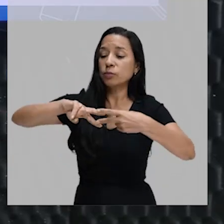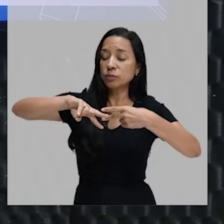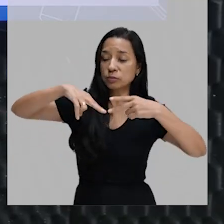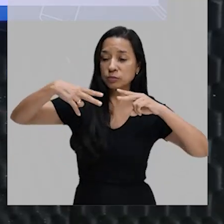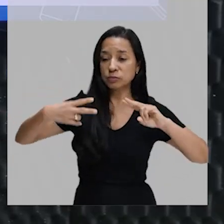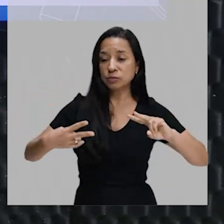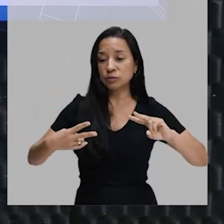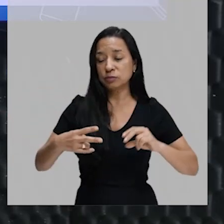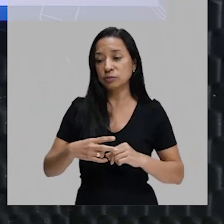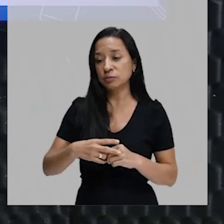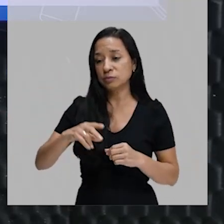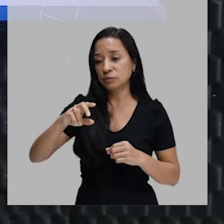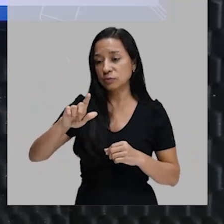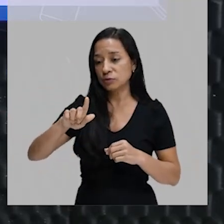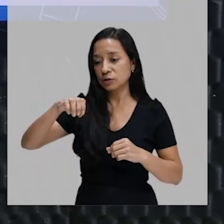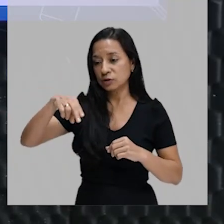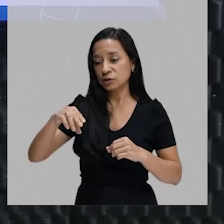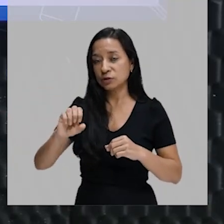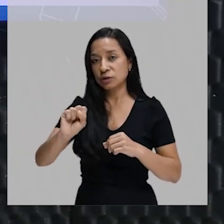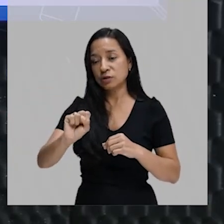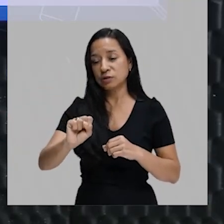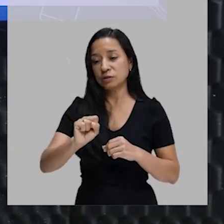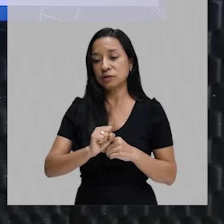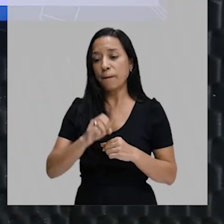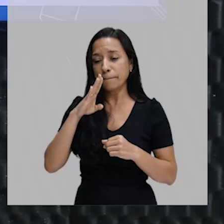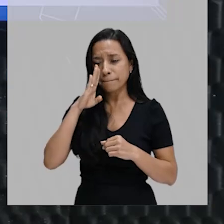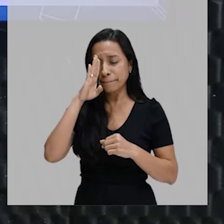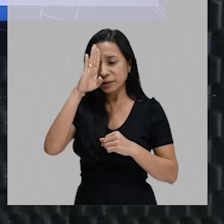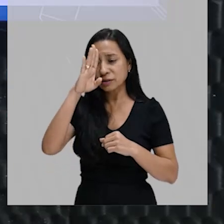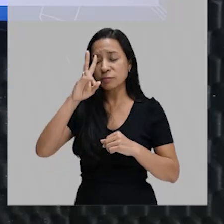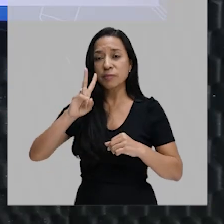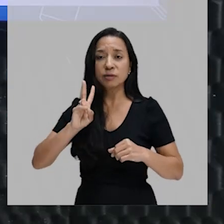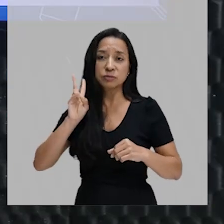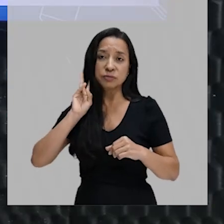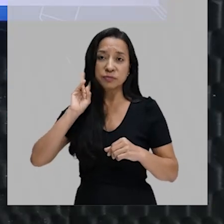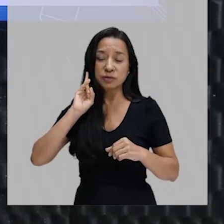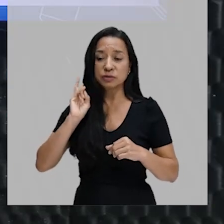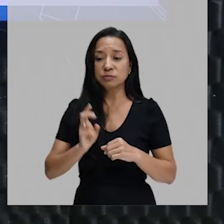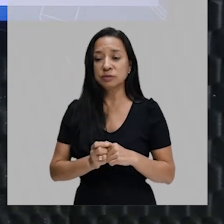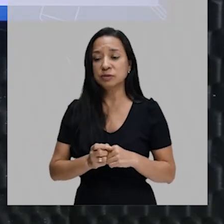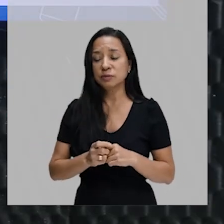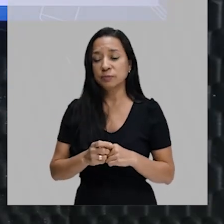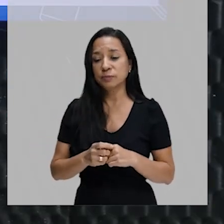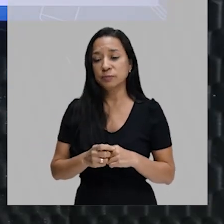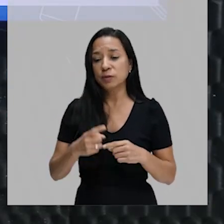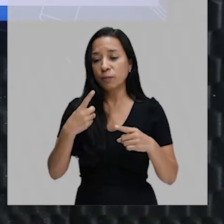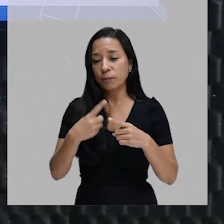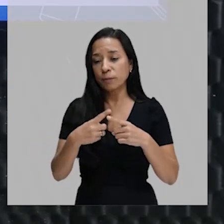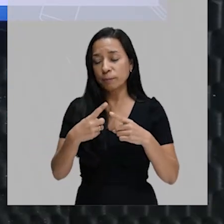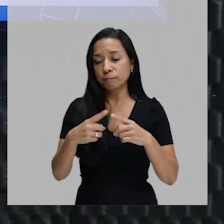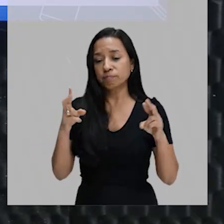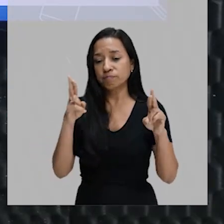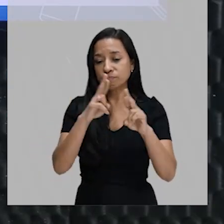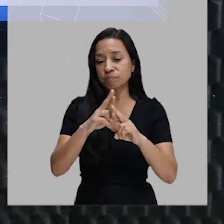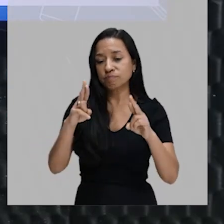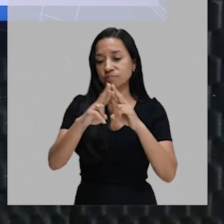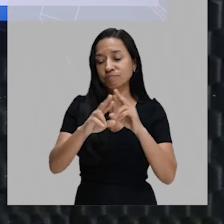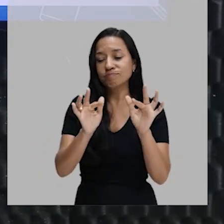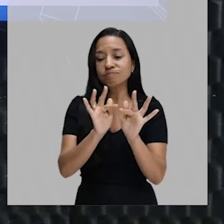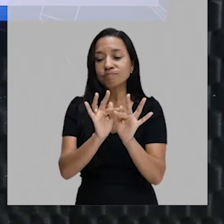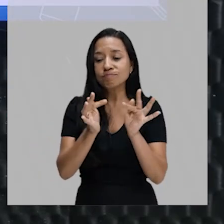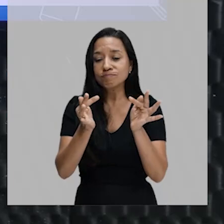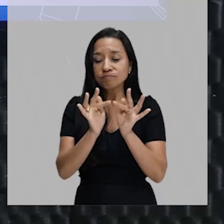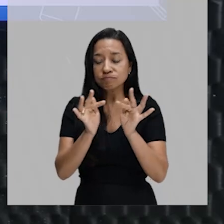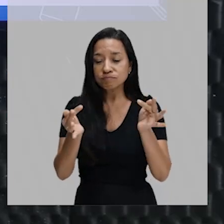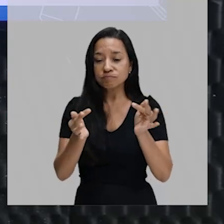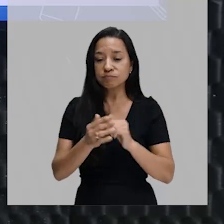As bactérias e vírus são as principais cobaias, graças à sua relativa simplicidade,